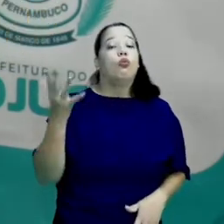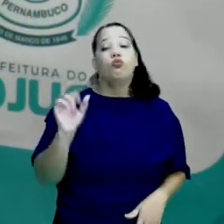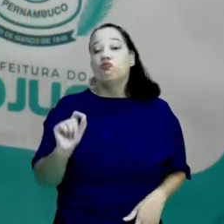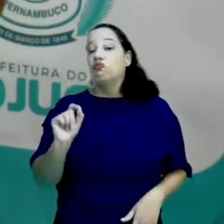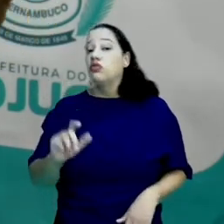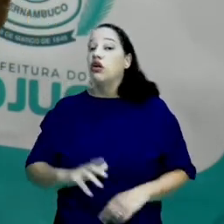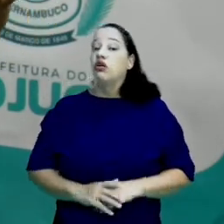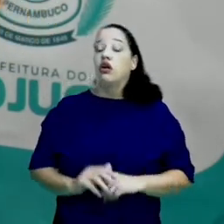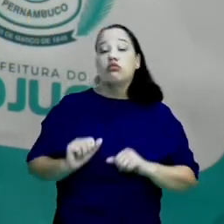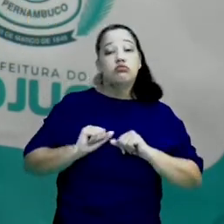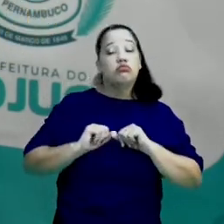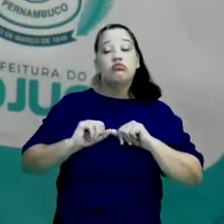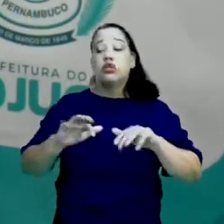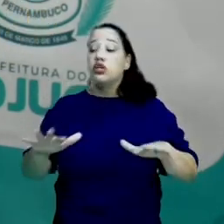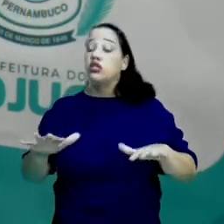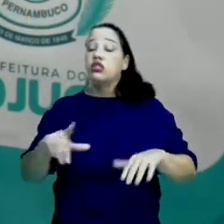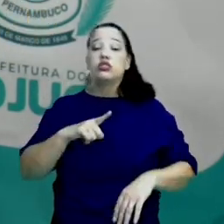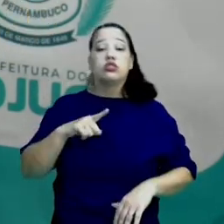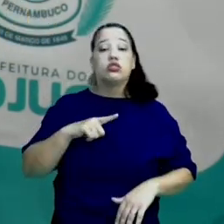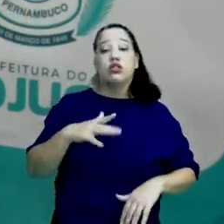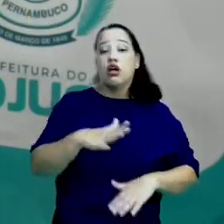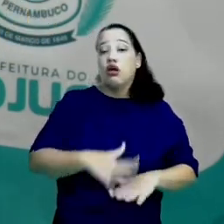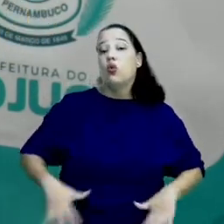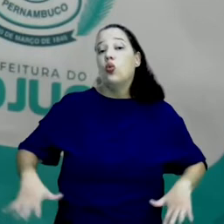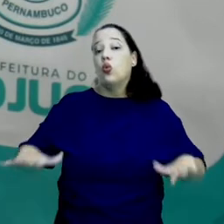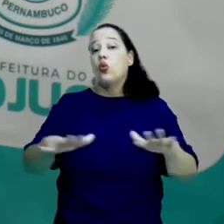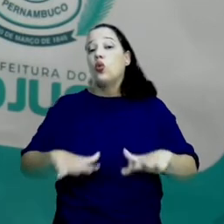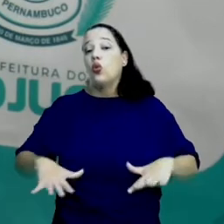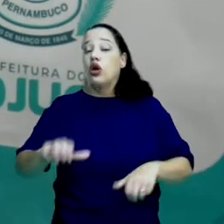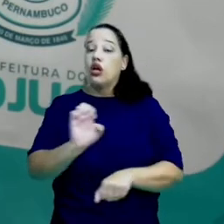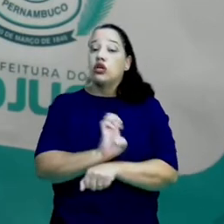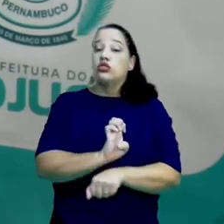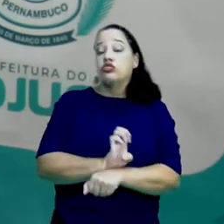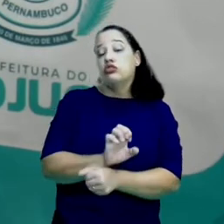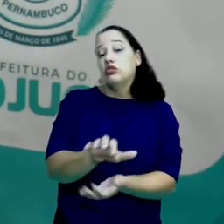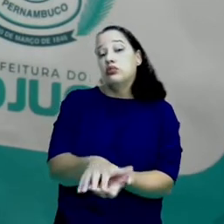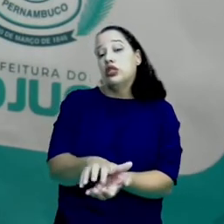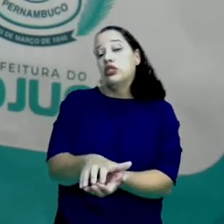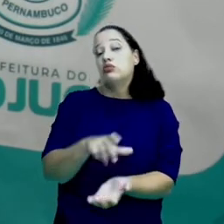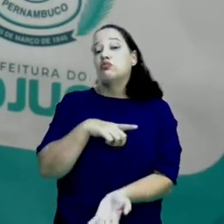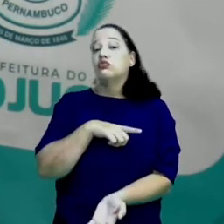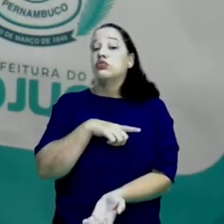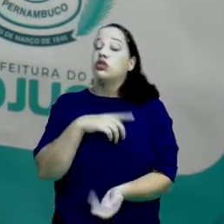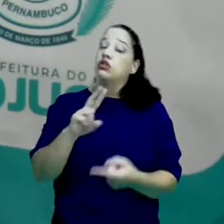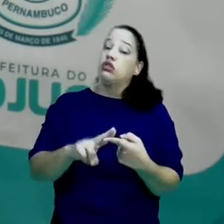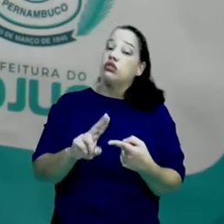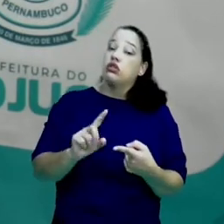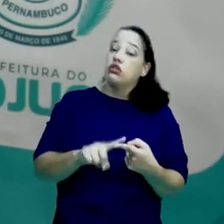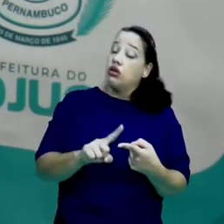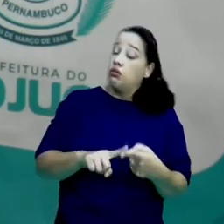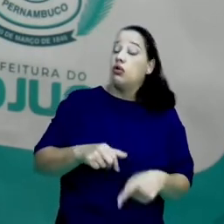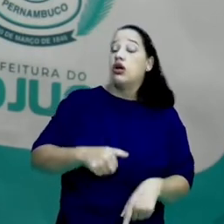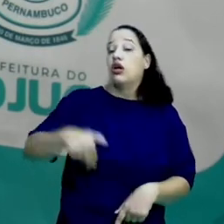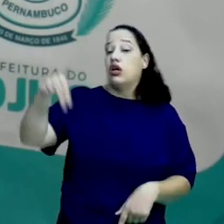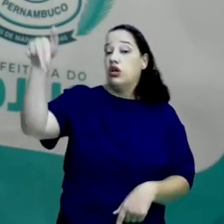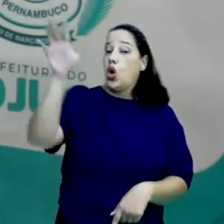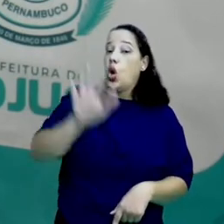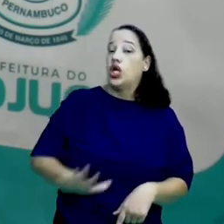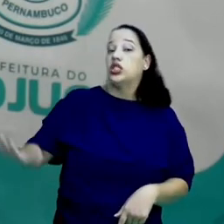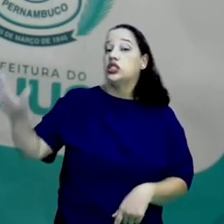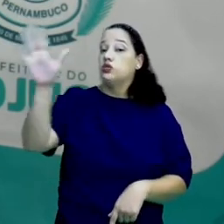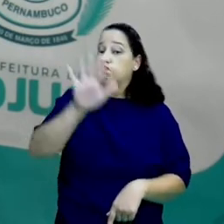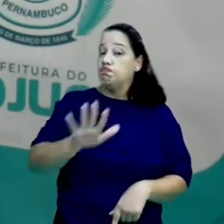processo de expansão, aqui no nosso território de Pernambuco, a expansão do Nordeste, em específico, do nosso estado de